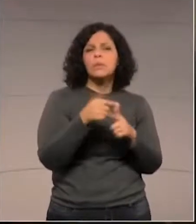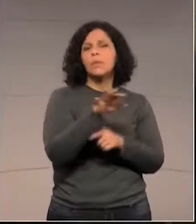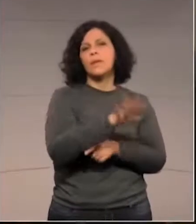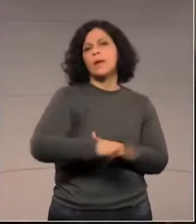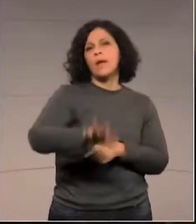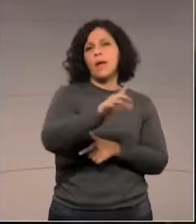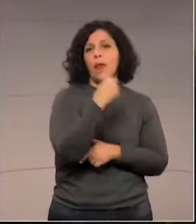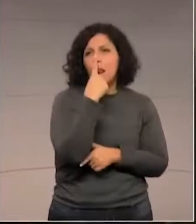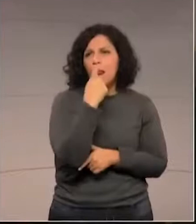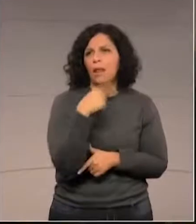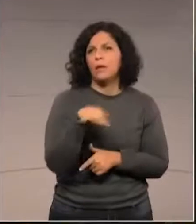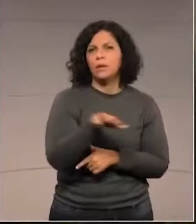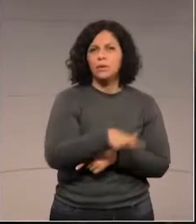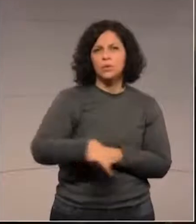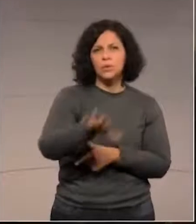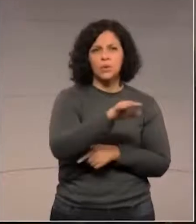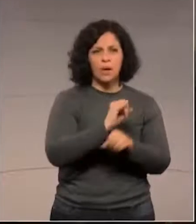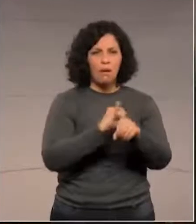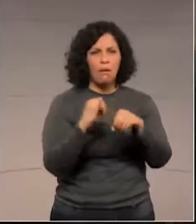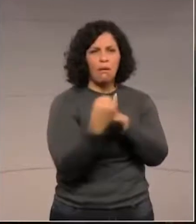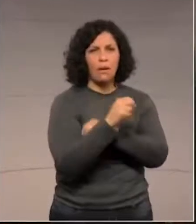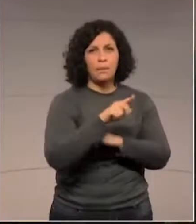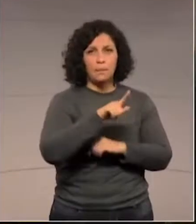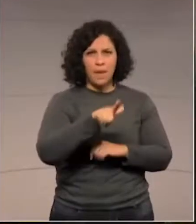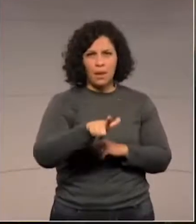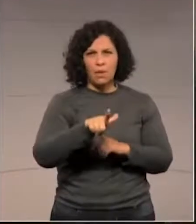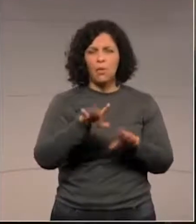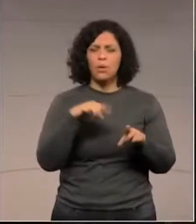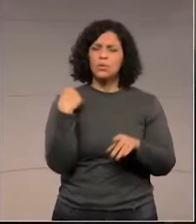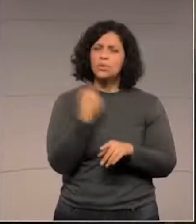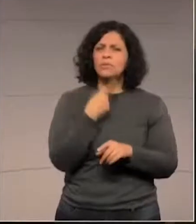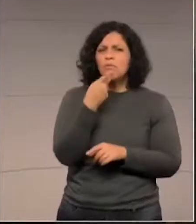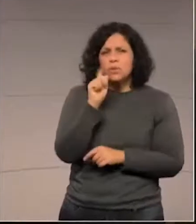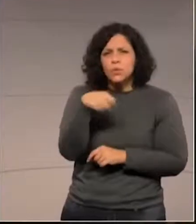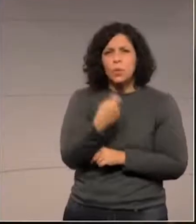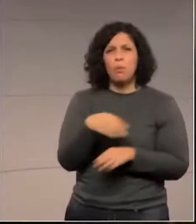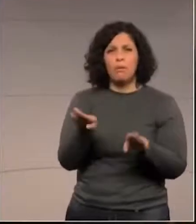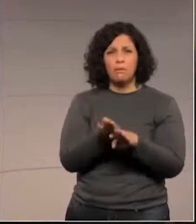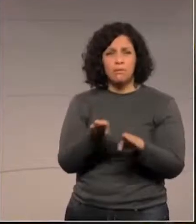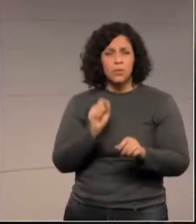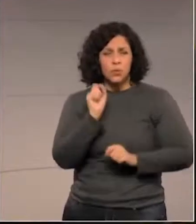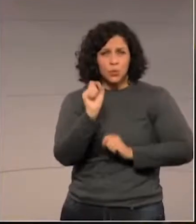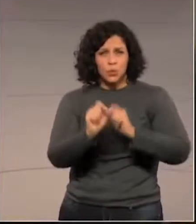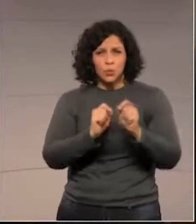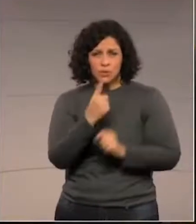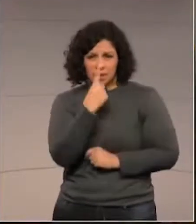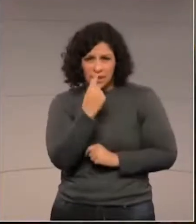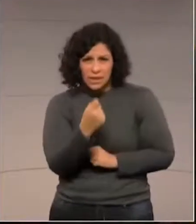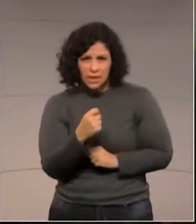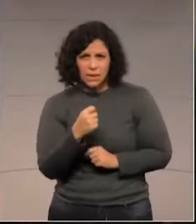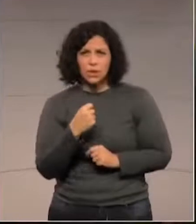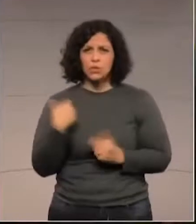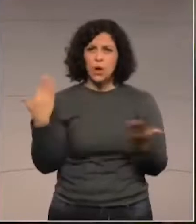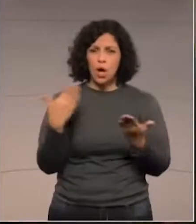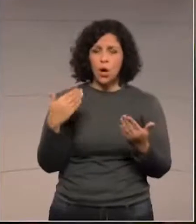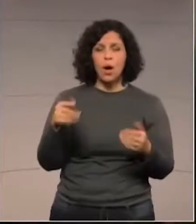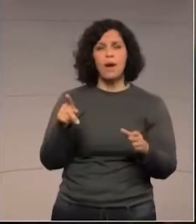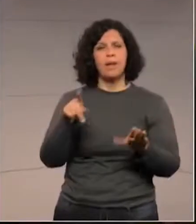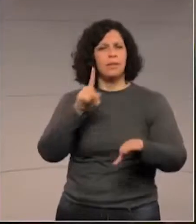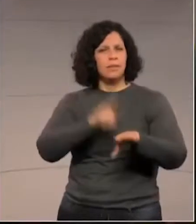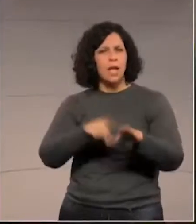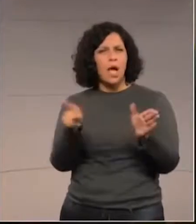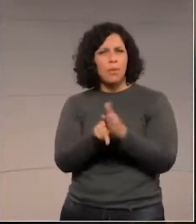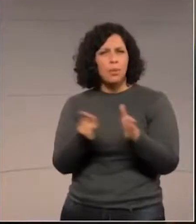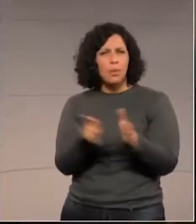o lixo da Ilha do Mel. A gente está falando de, aproximadamente, durante a temporada, um total de